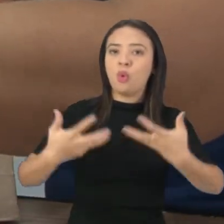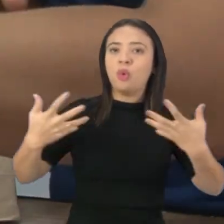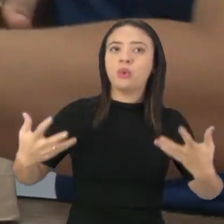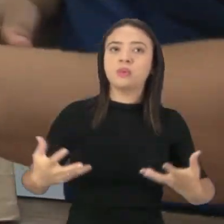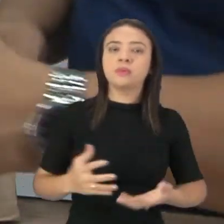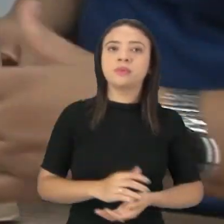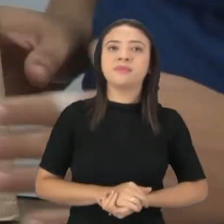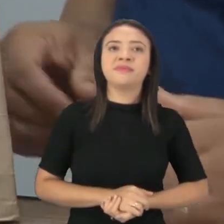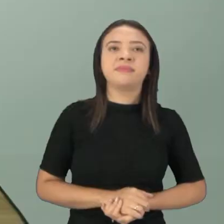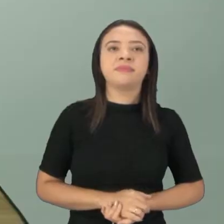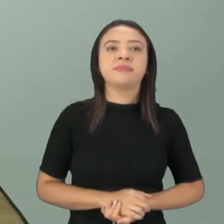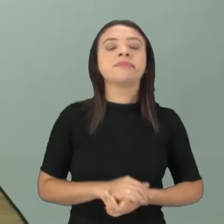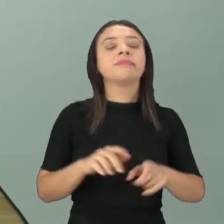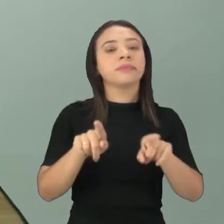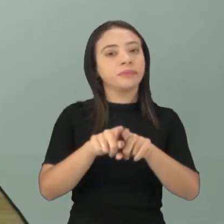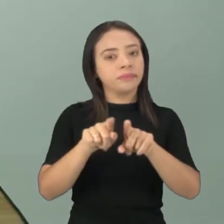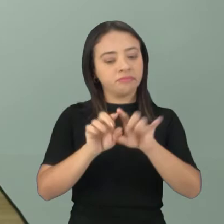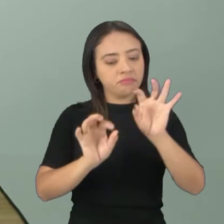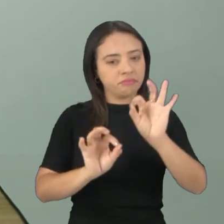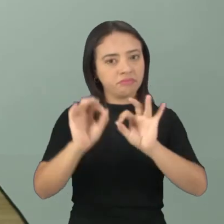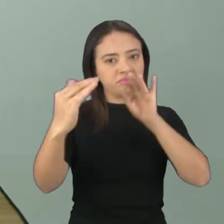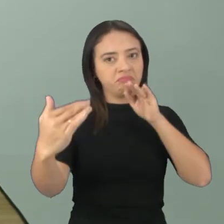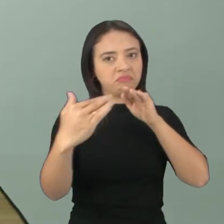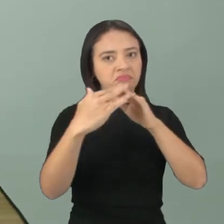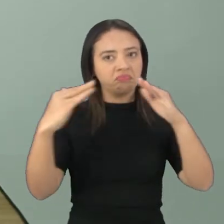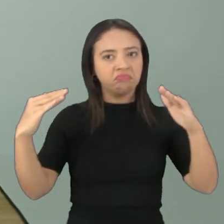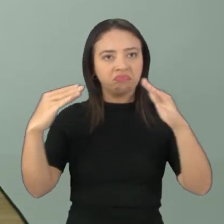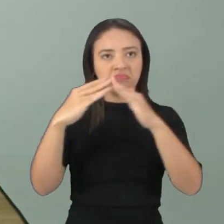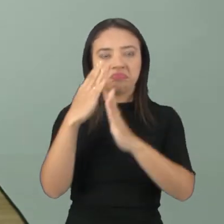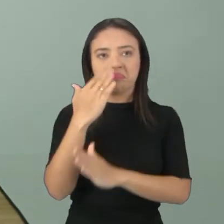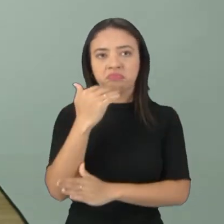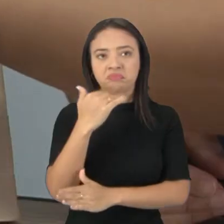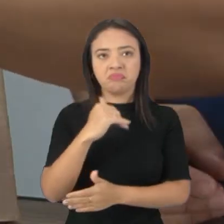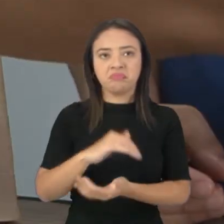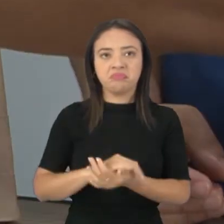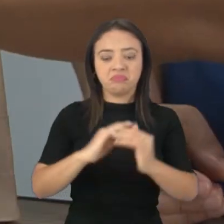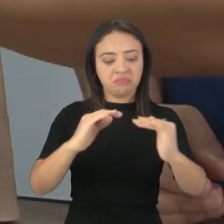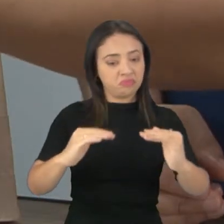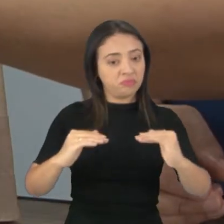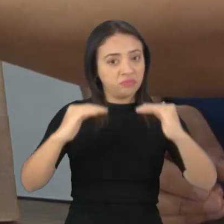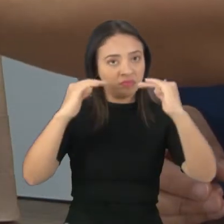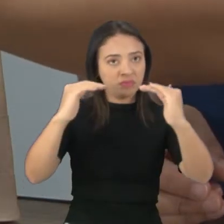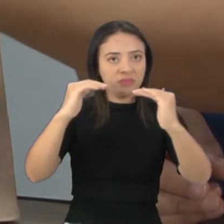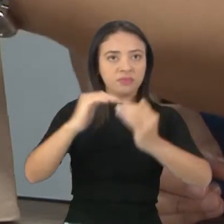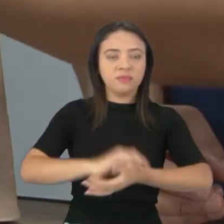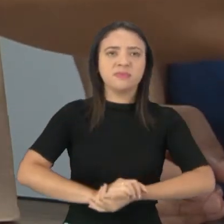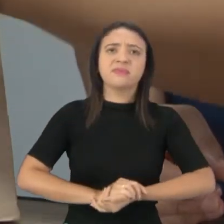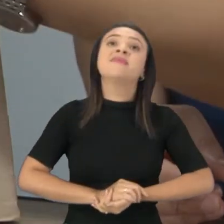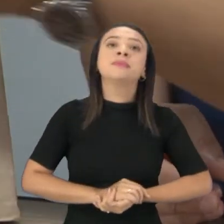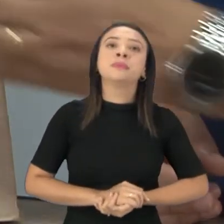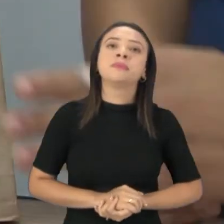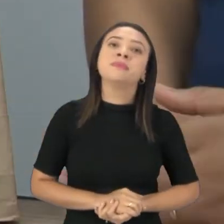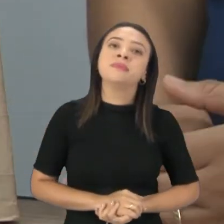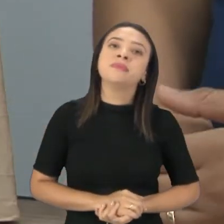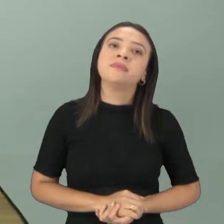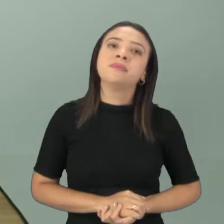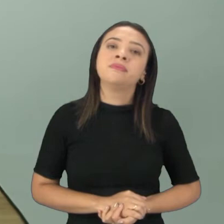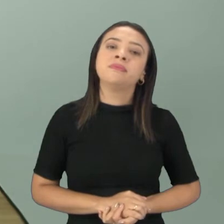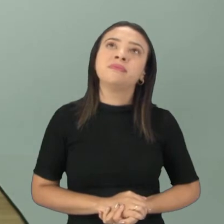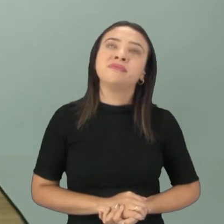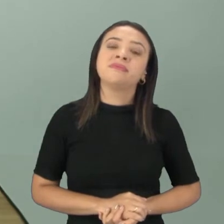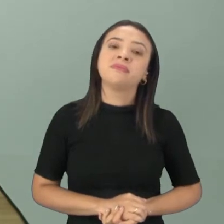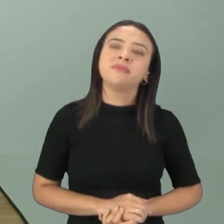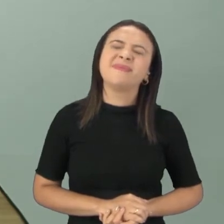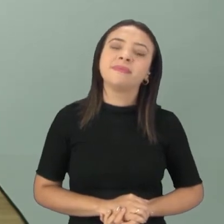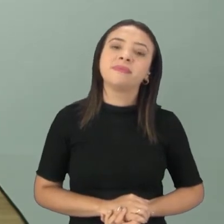a nossa pirâmide alimentar e vem mais um pouco acima, né? E um pouquinho maior também já,